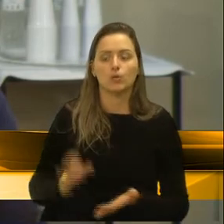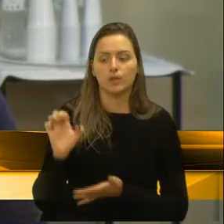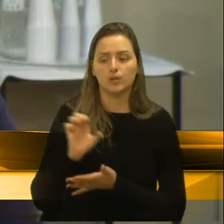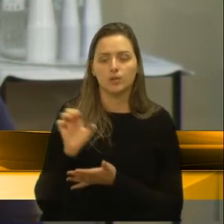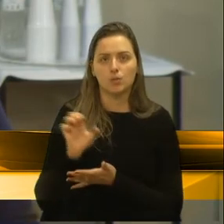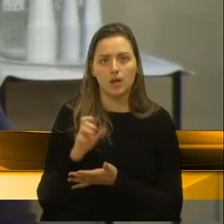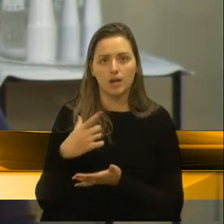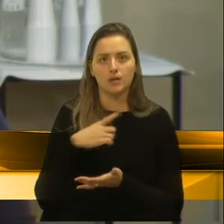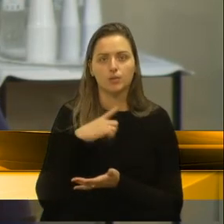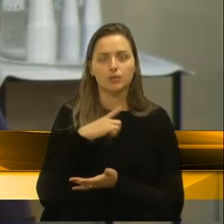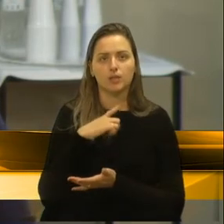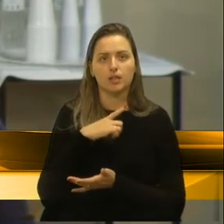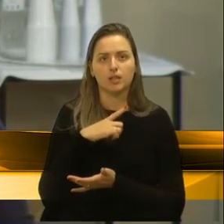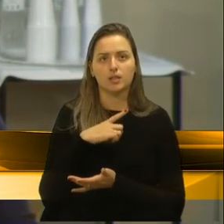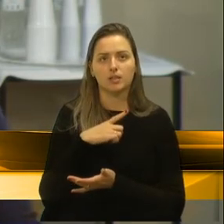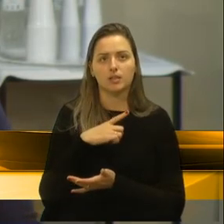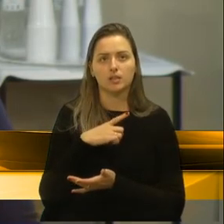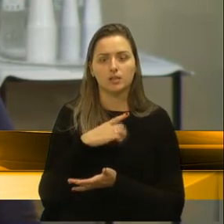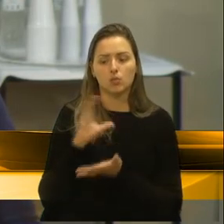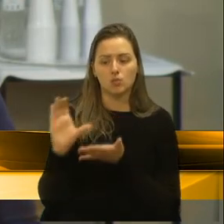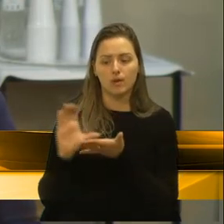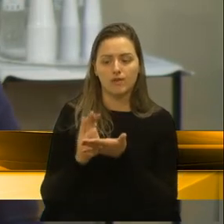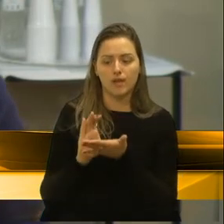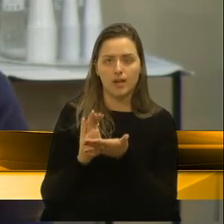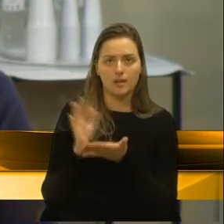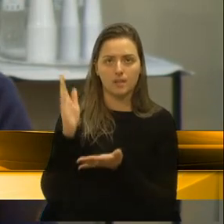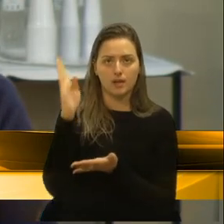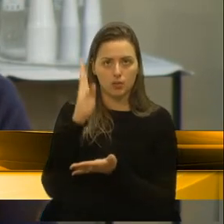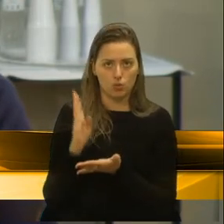uma verba federal,